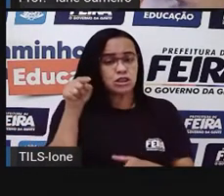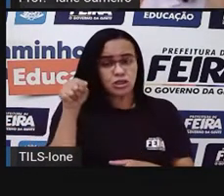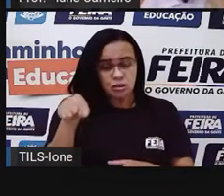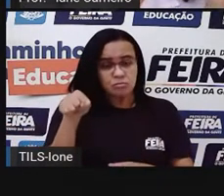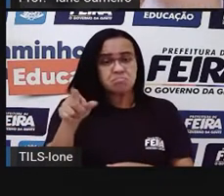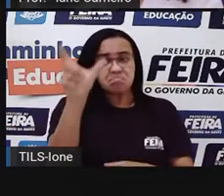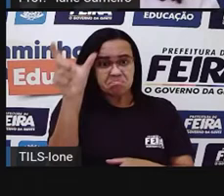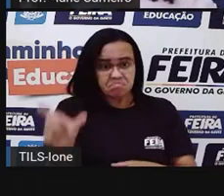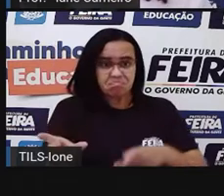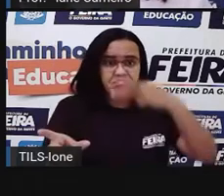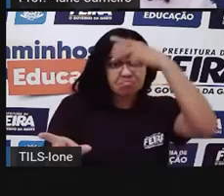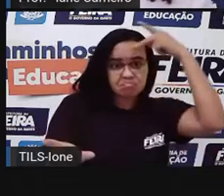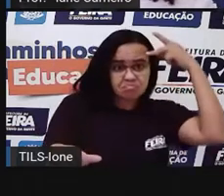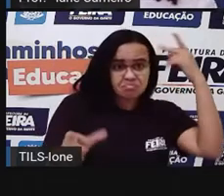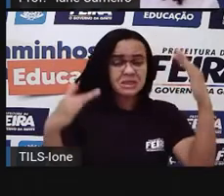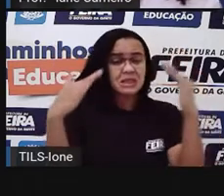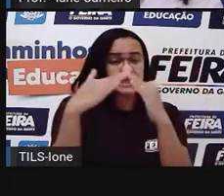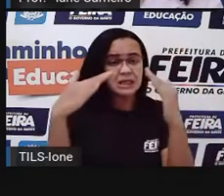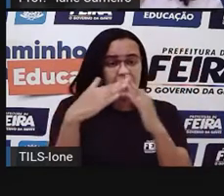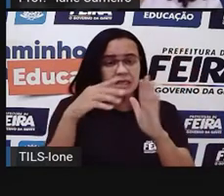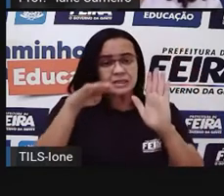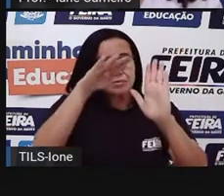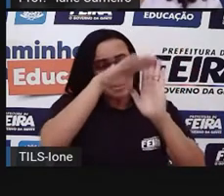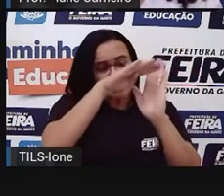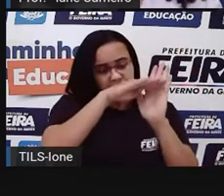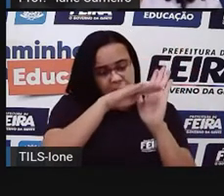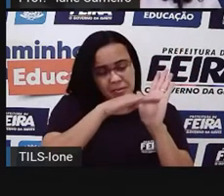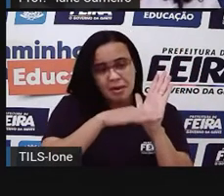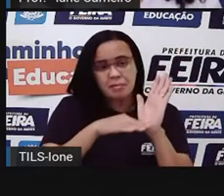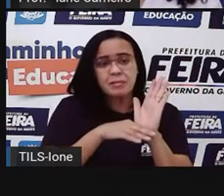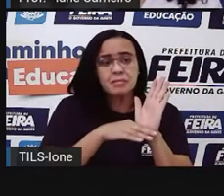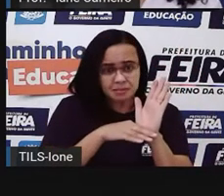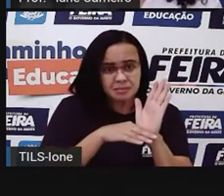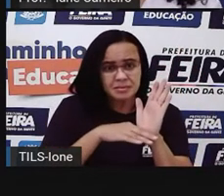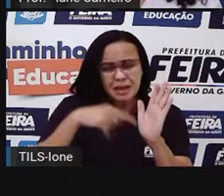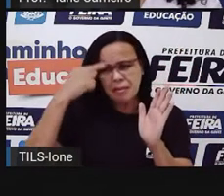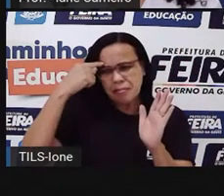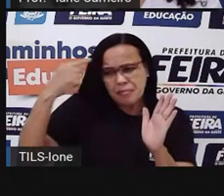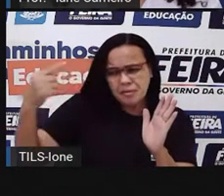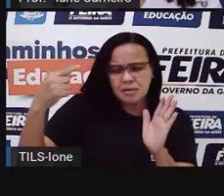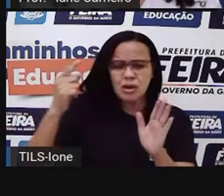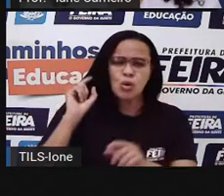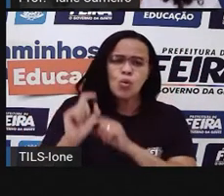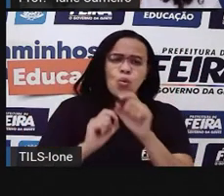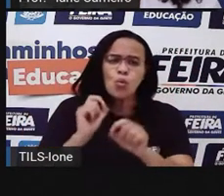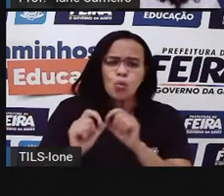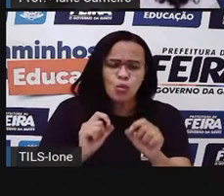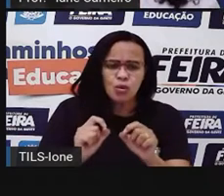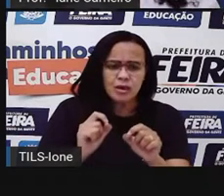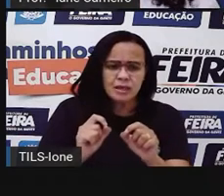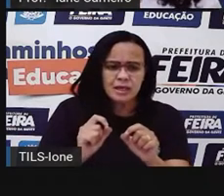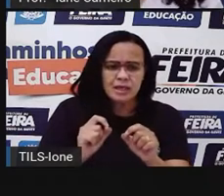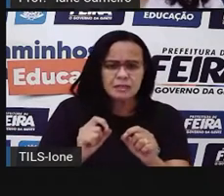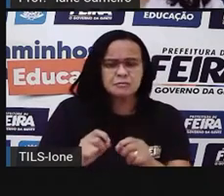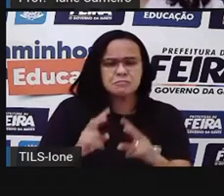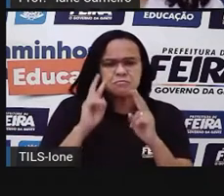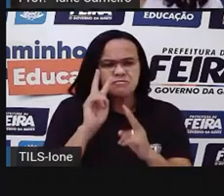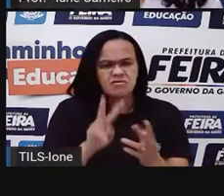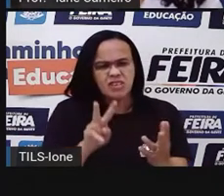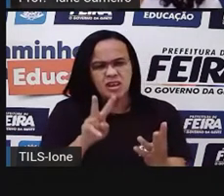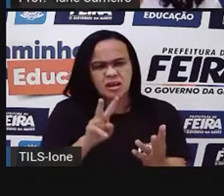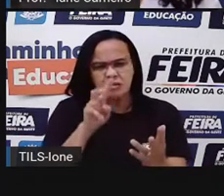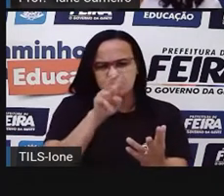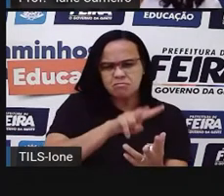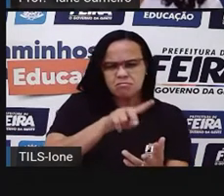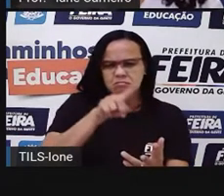já faz sua lista de produtos, né? Já pensa aí, já observa, né? O quanto